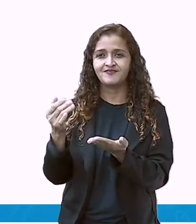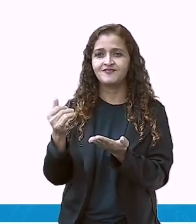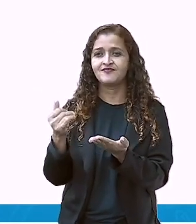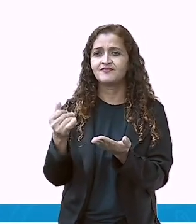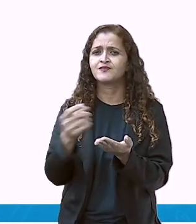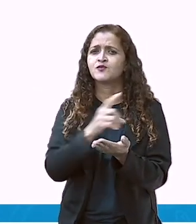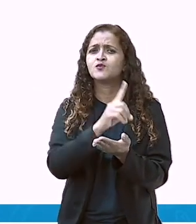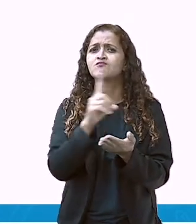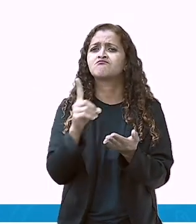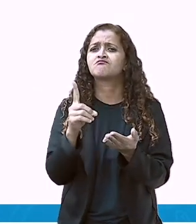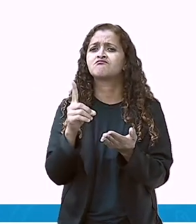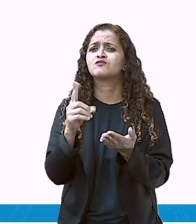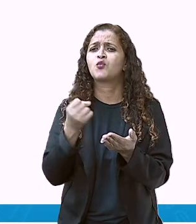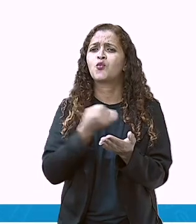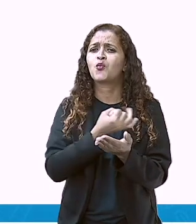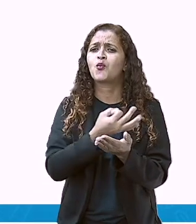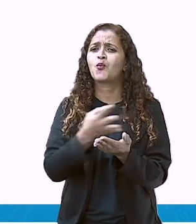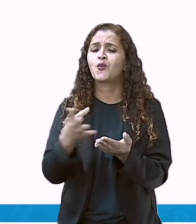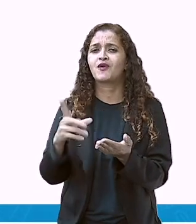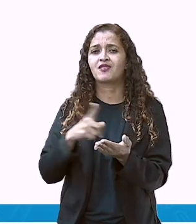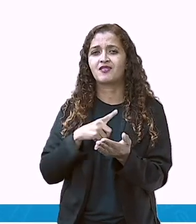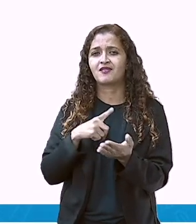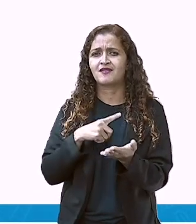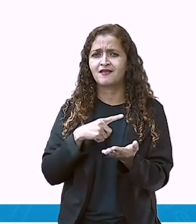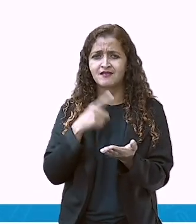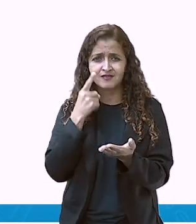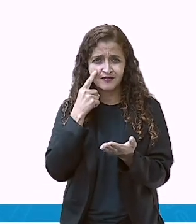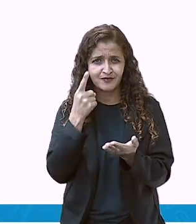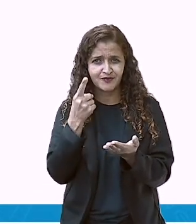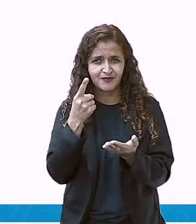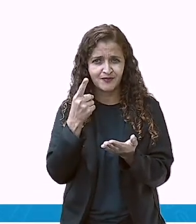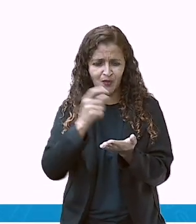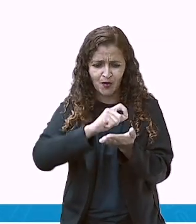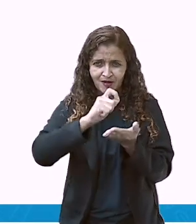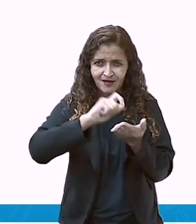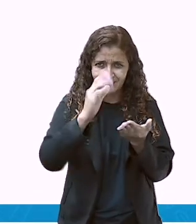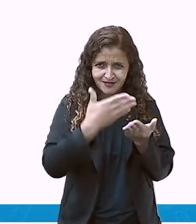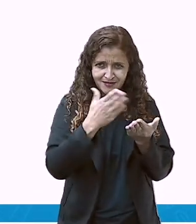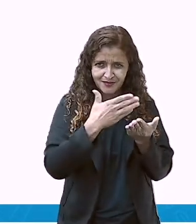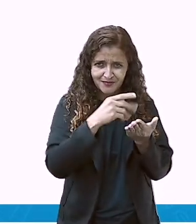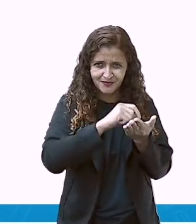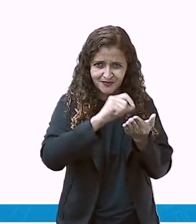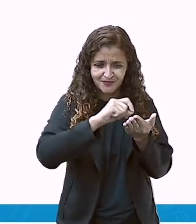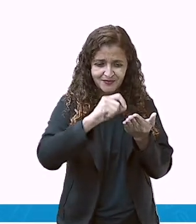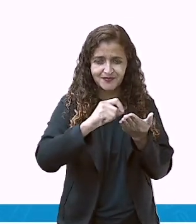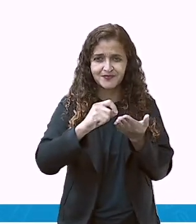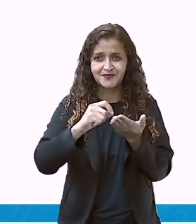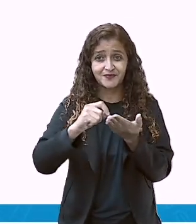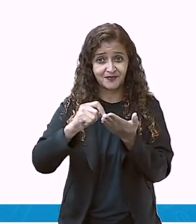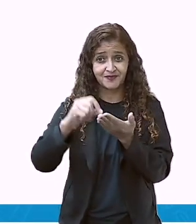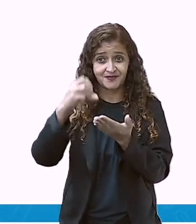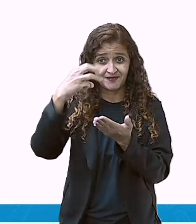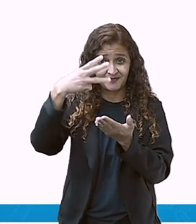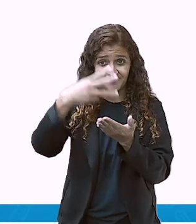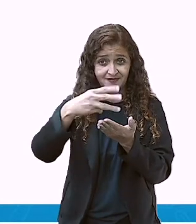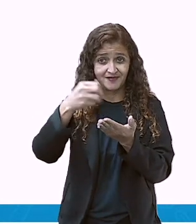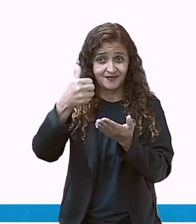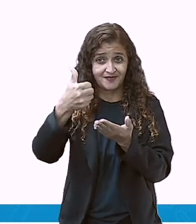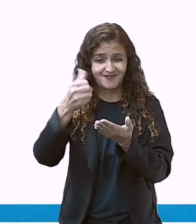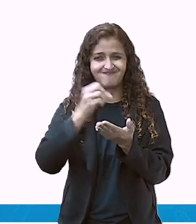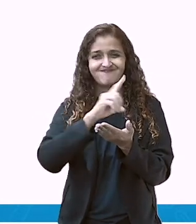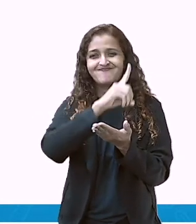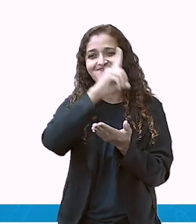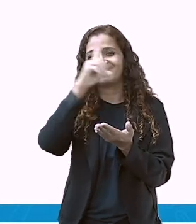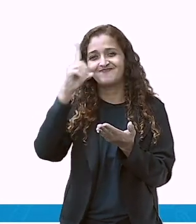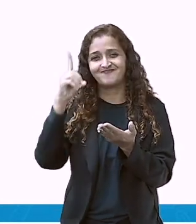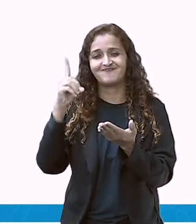Será quantos dias tem o mês de julho? Vocês já conseguiram falar aí pra mim? E anotar aí no caderno? Ó, trinta e um dias.